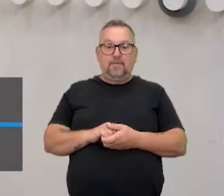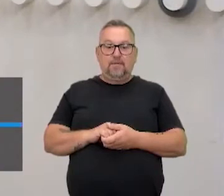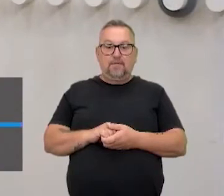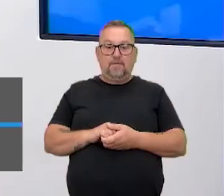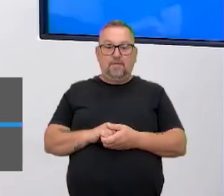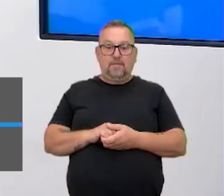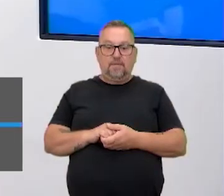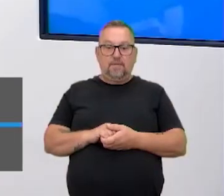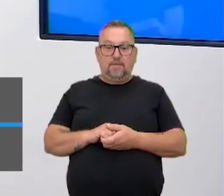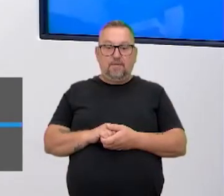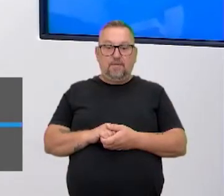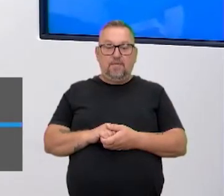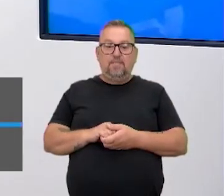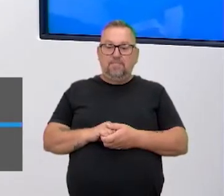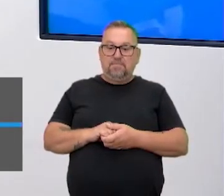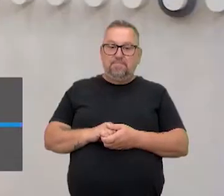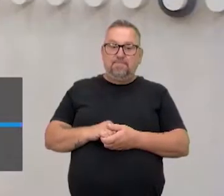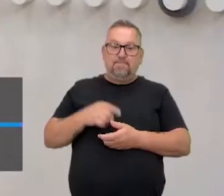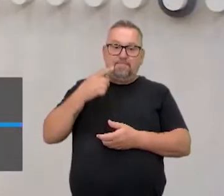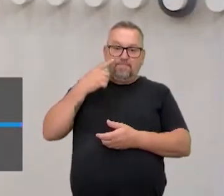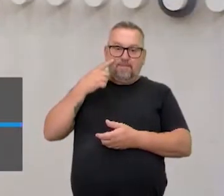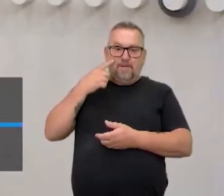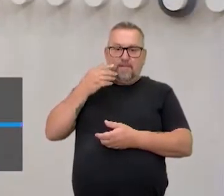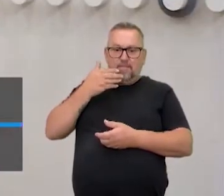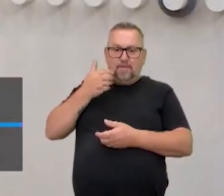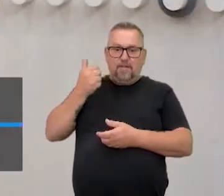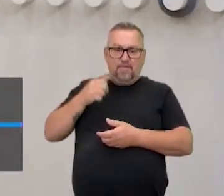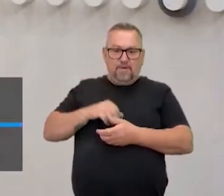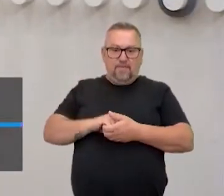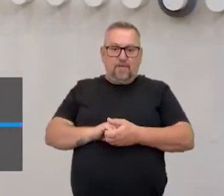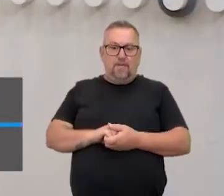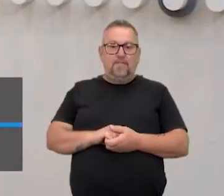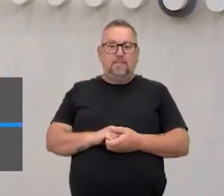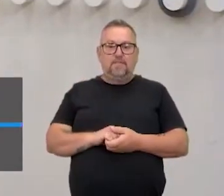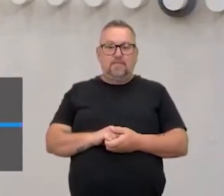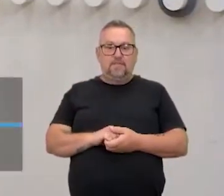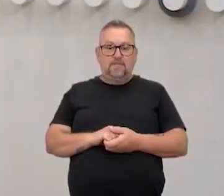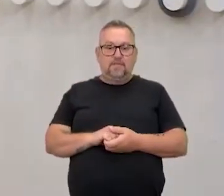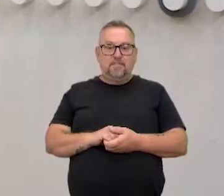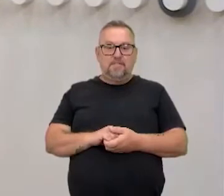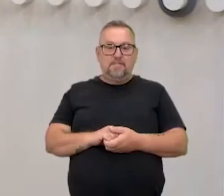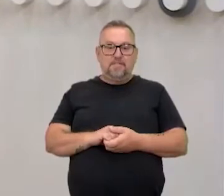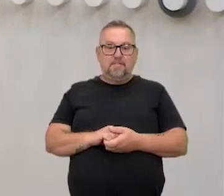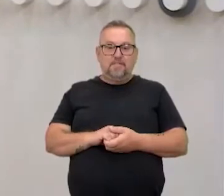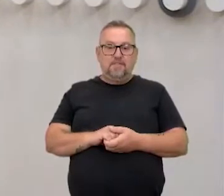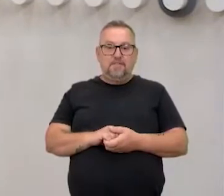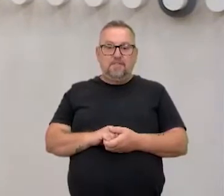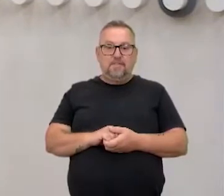E é uma precisão, né? É, então, você tem que... É a força do quadril e do corpo.